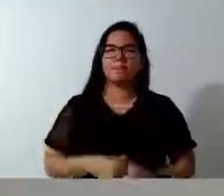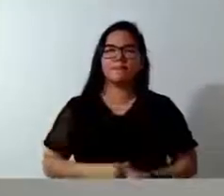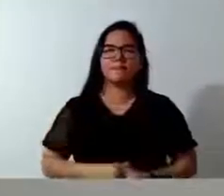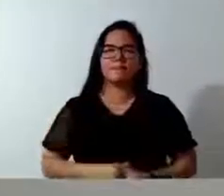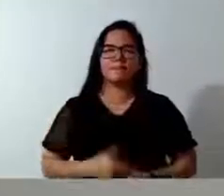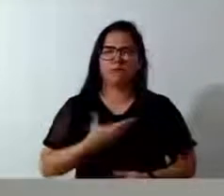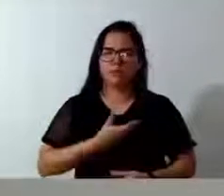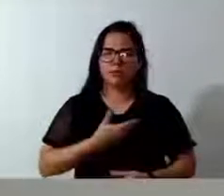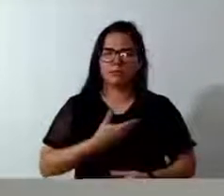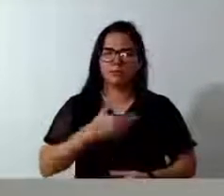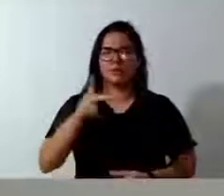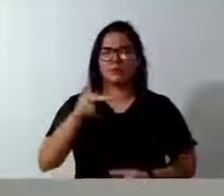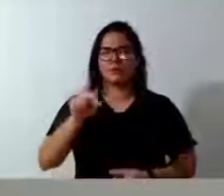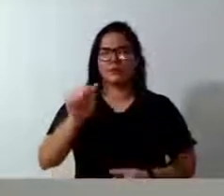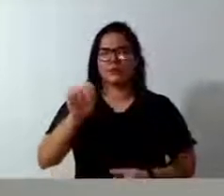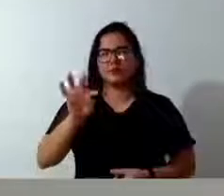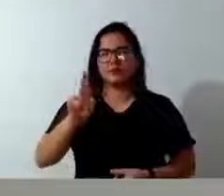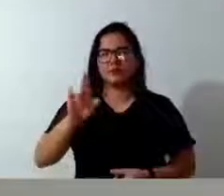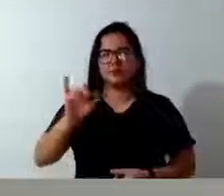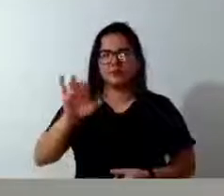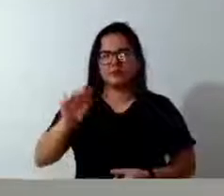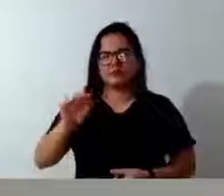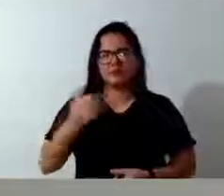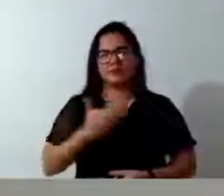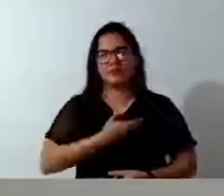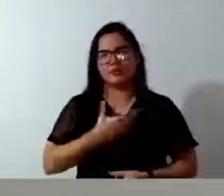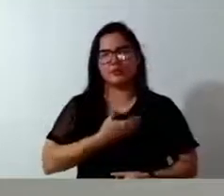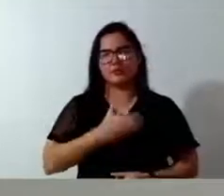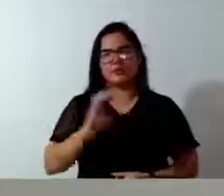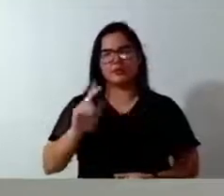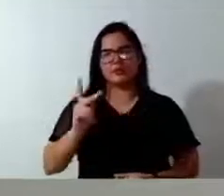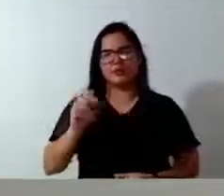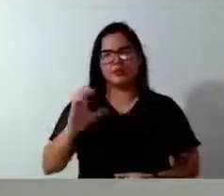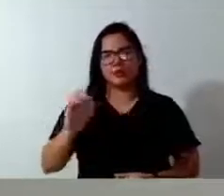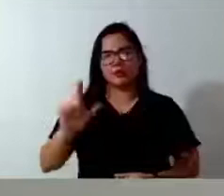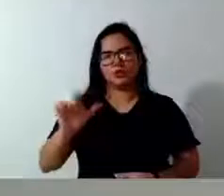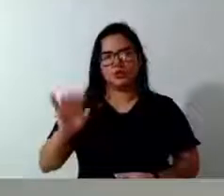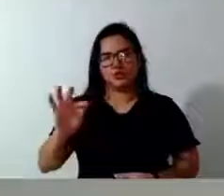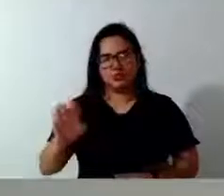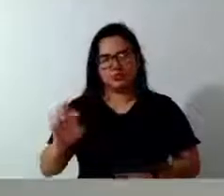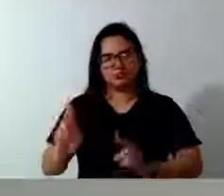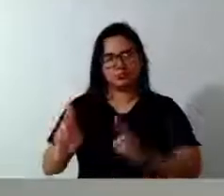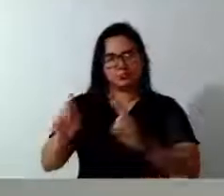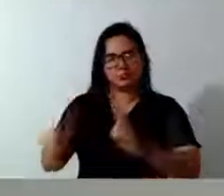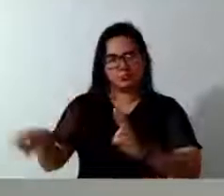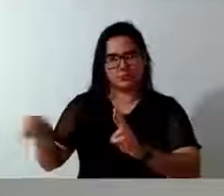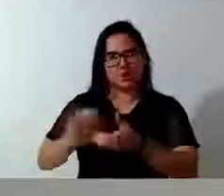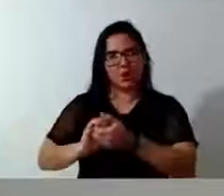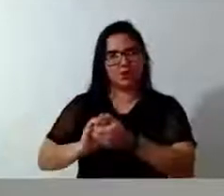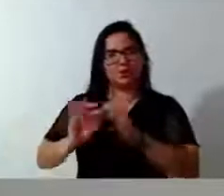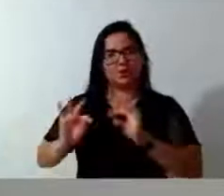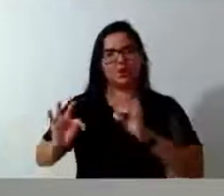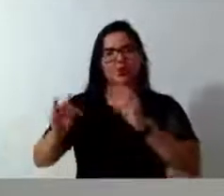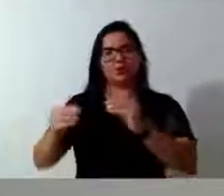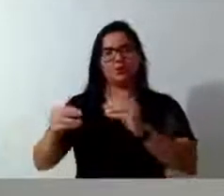amiga Patrícia, meu amigo Chocolate. Em nome de vocês, eu gostaria de cumprimentar a todos que estão aqui.